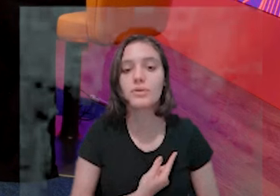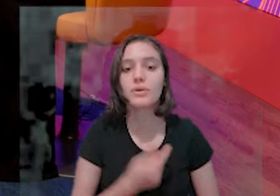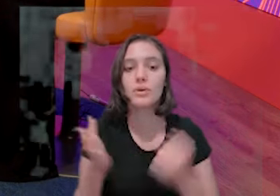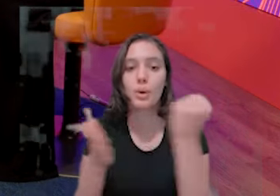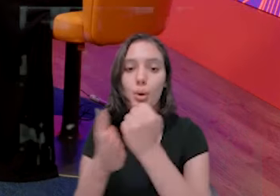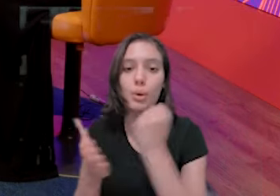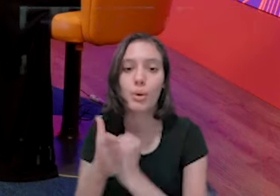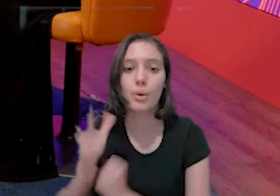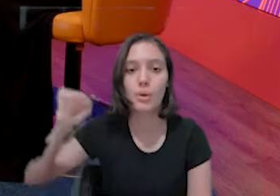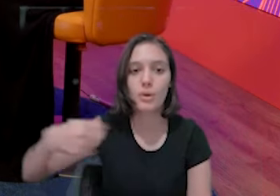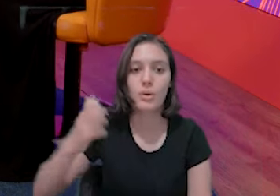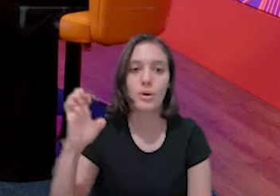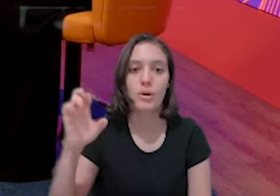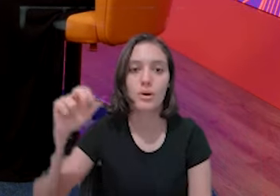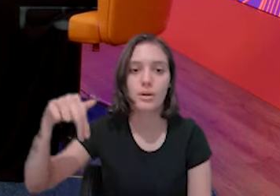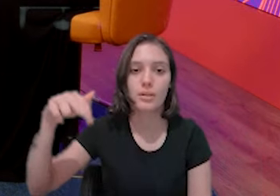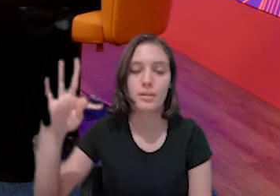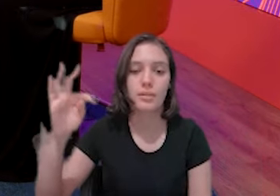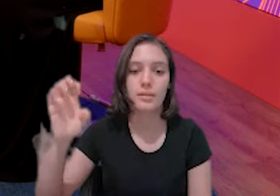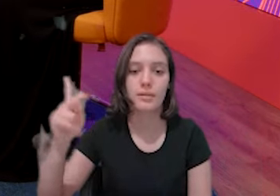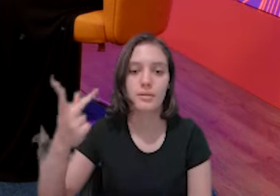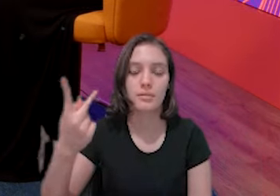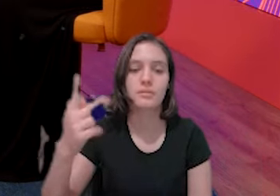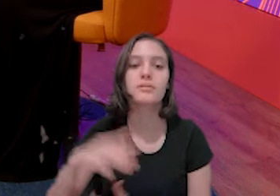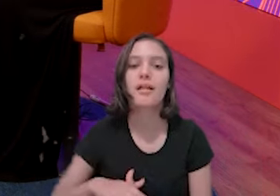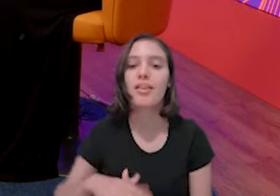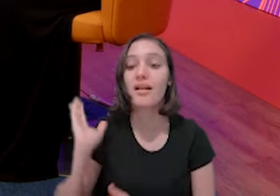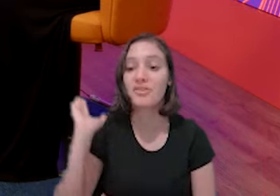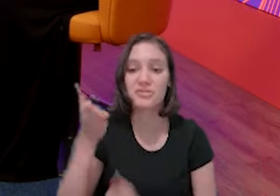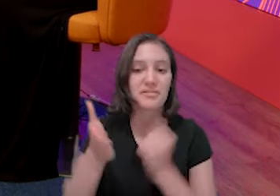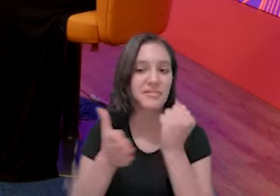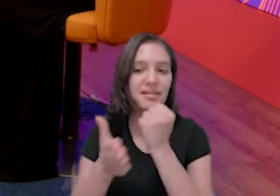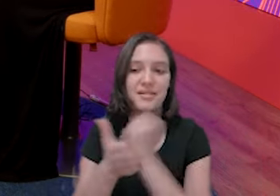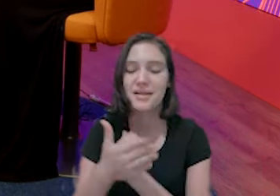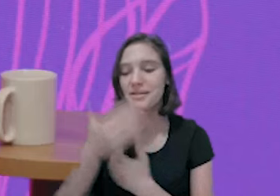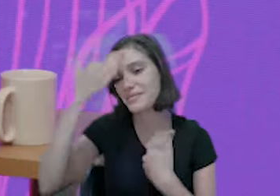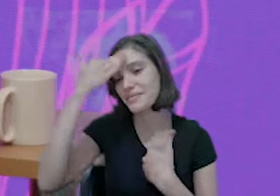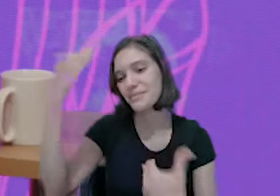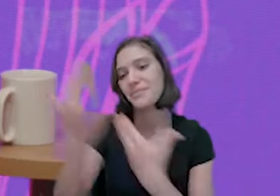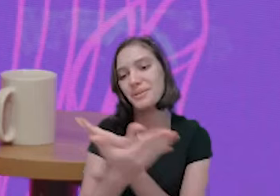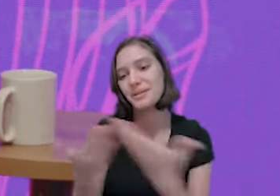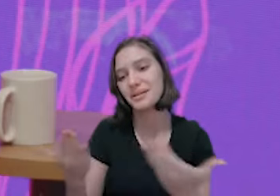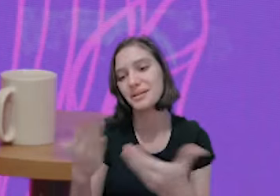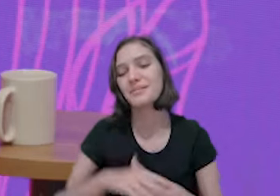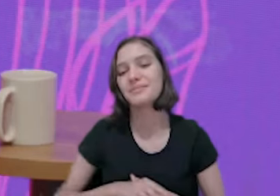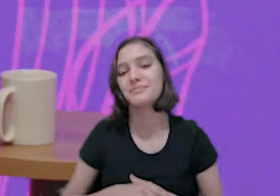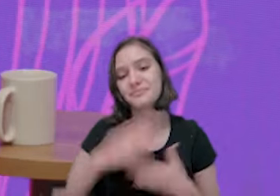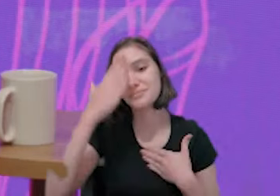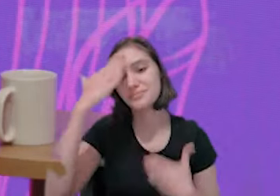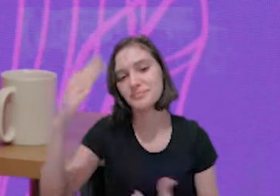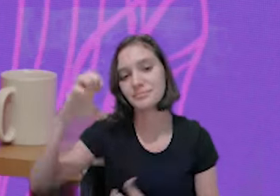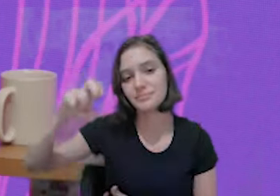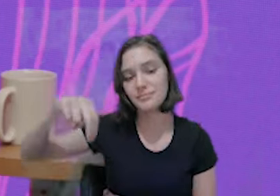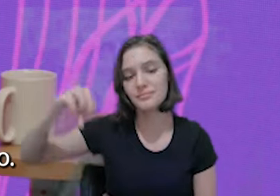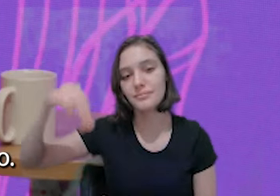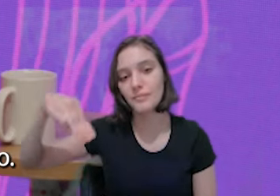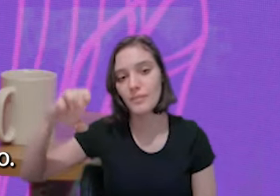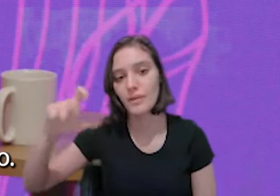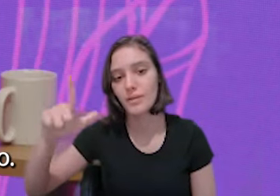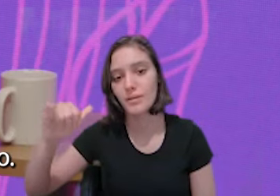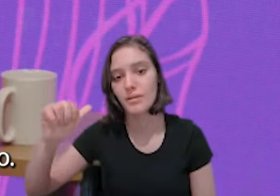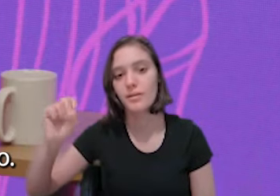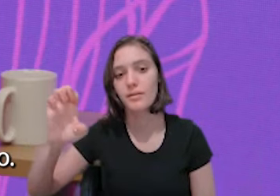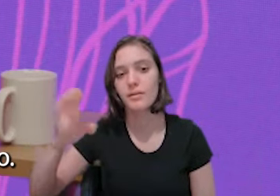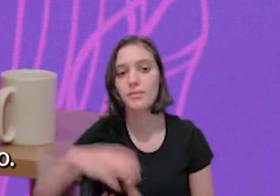Muito obrigada, Janete. Não, obrigada Muito obrigada, Melise. Eu que agradeço. E eu não vou deixar de convidar, né, para todo mundo